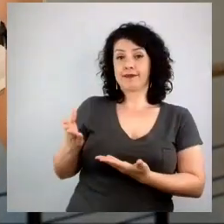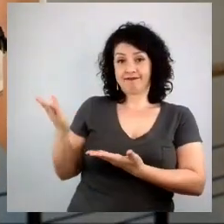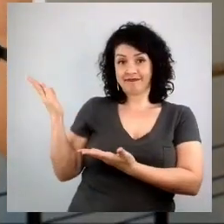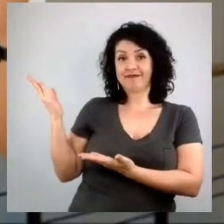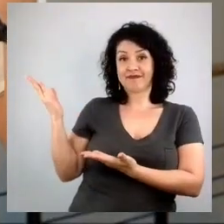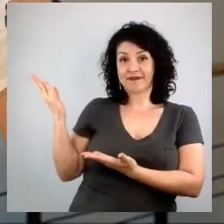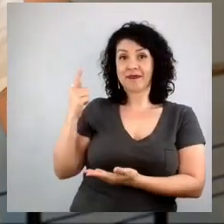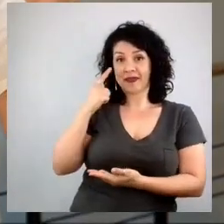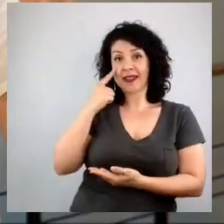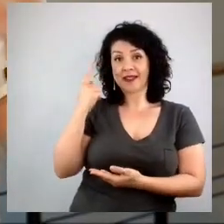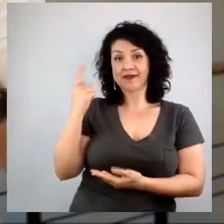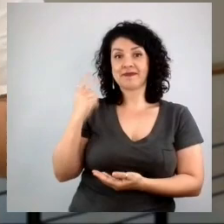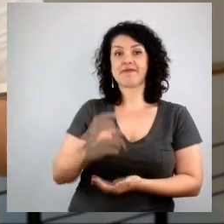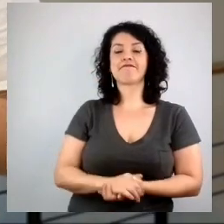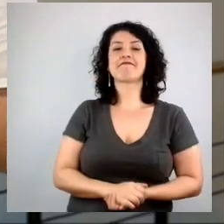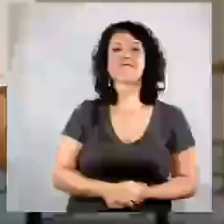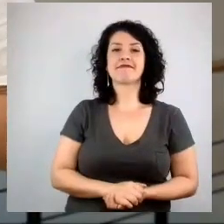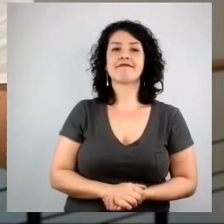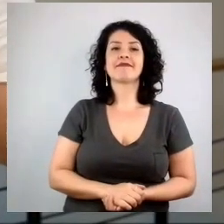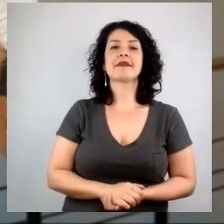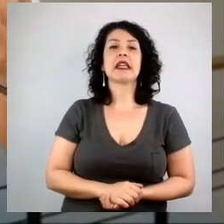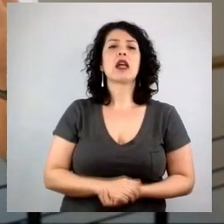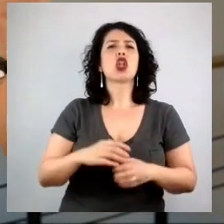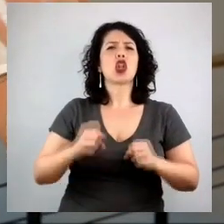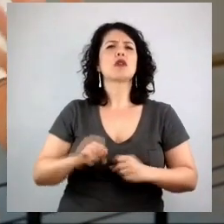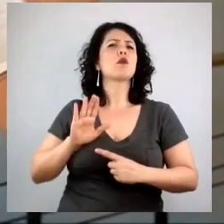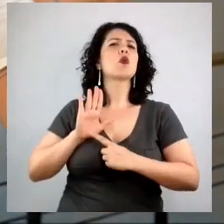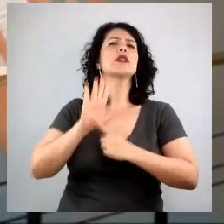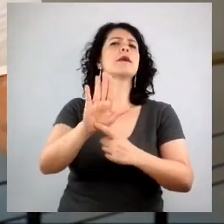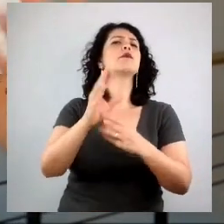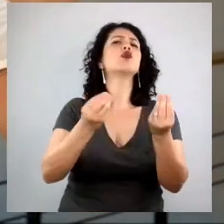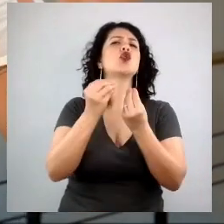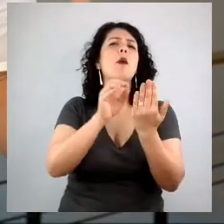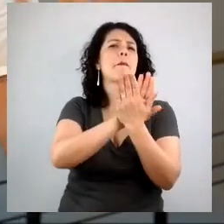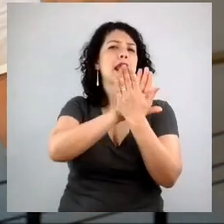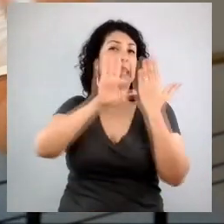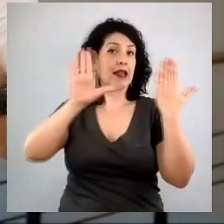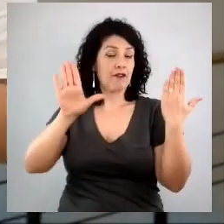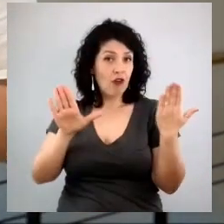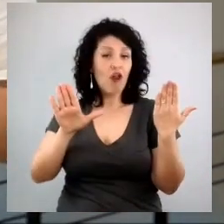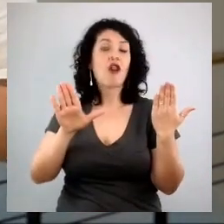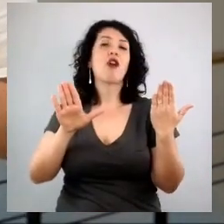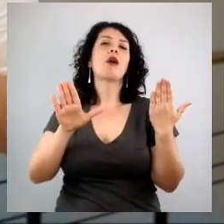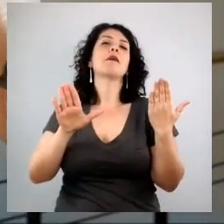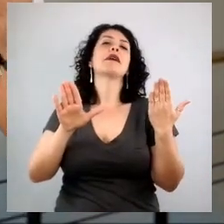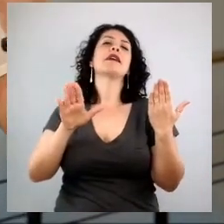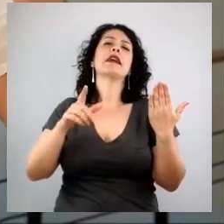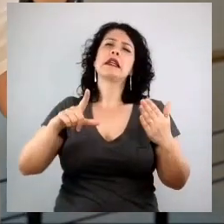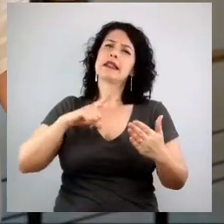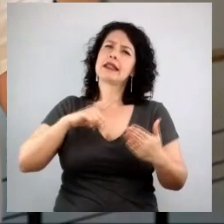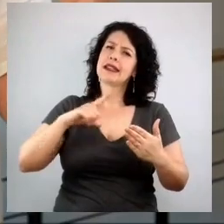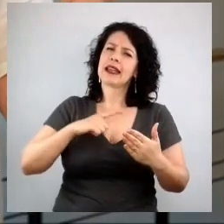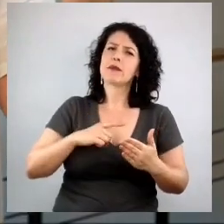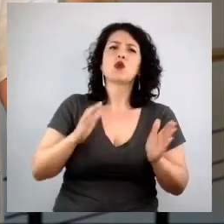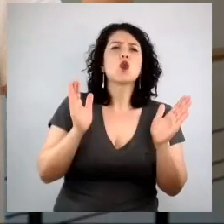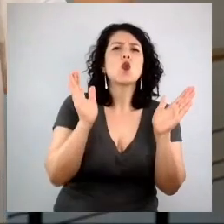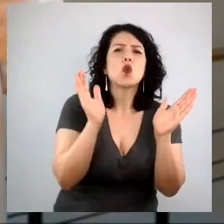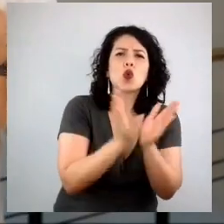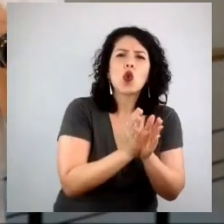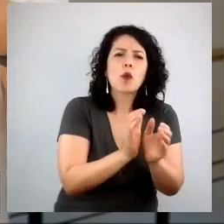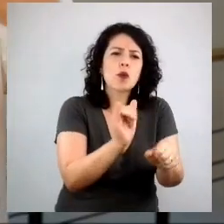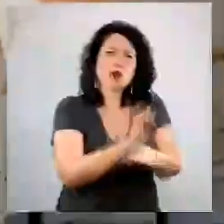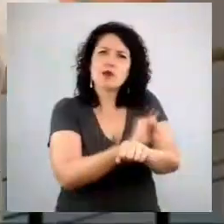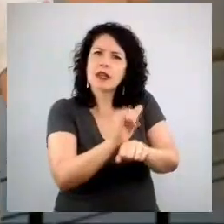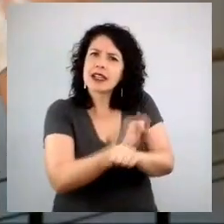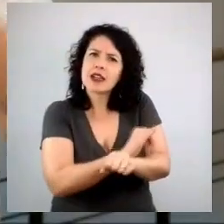Marca uma demo. A gente mostra como funciona a nossa plataforma, que é amada pelos planejadores todos que usam. Imagina que é um software feito